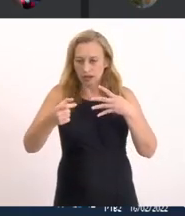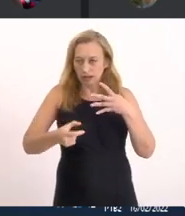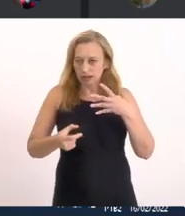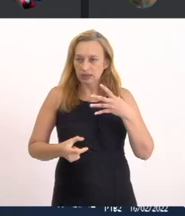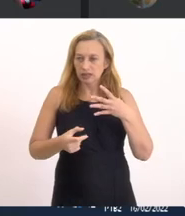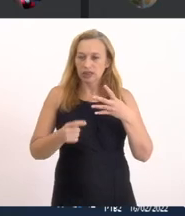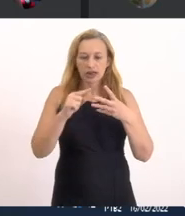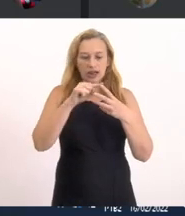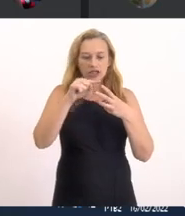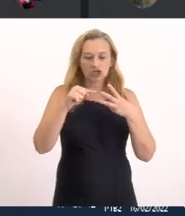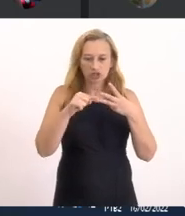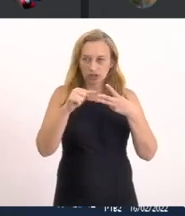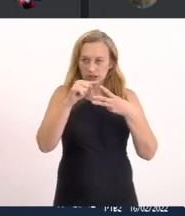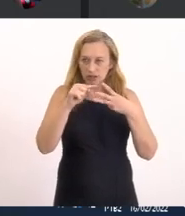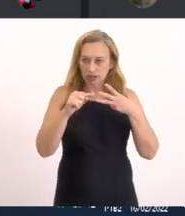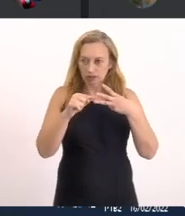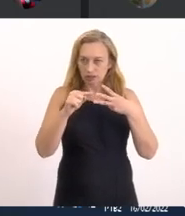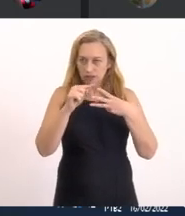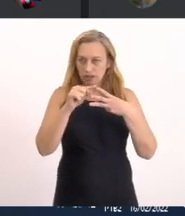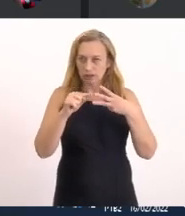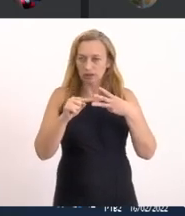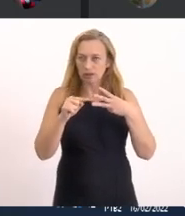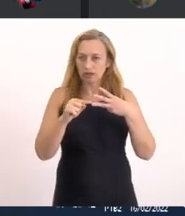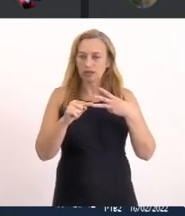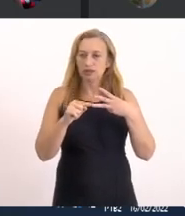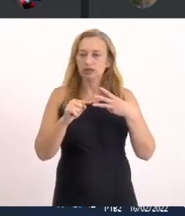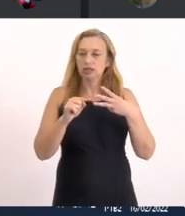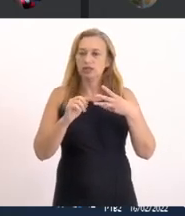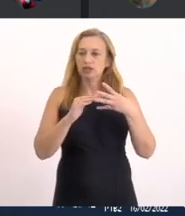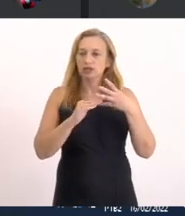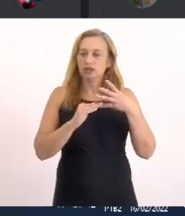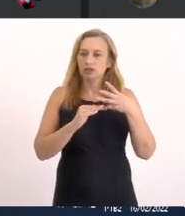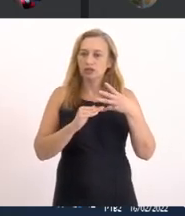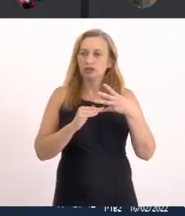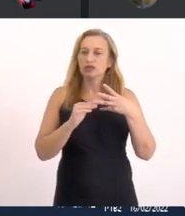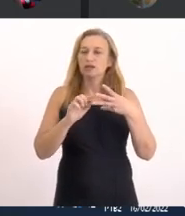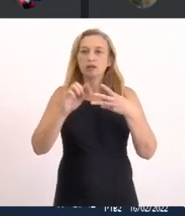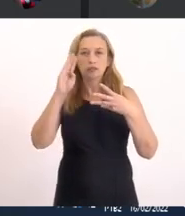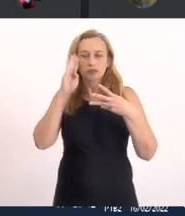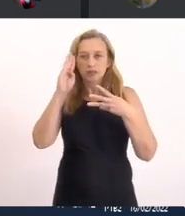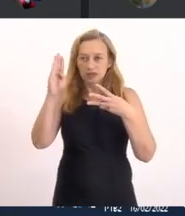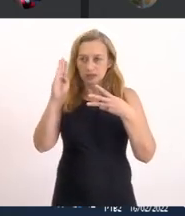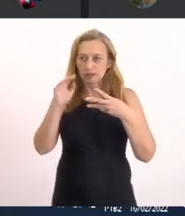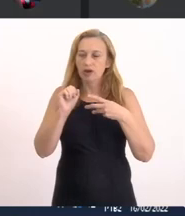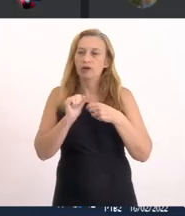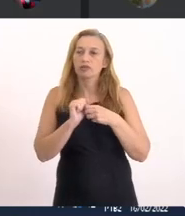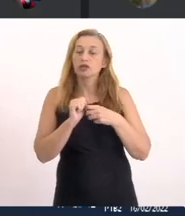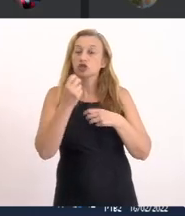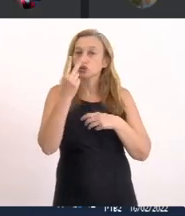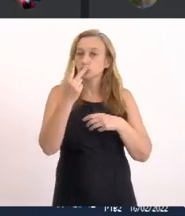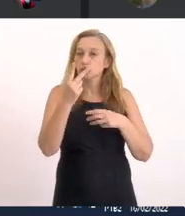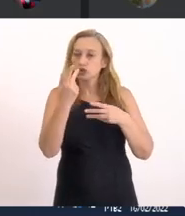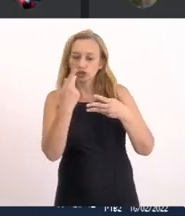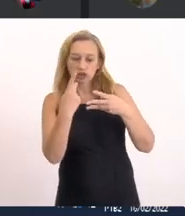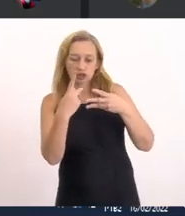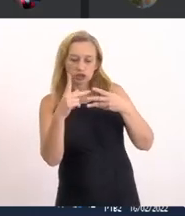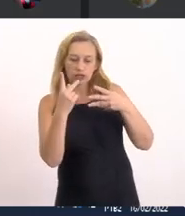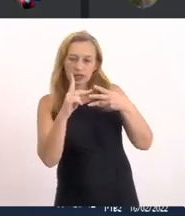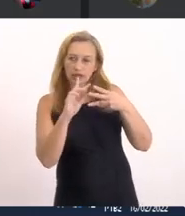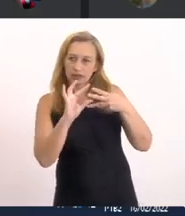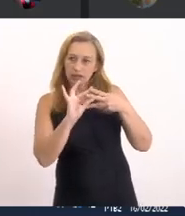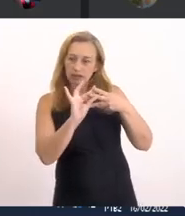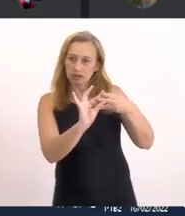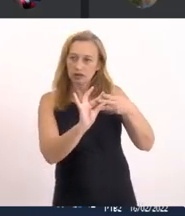Etes Com exceção de Bacaxá São Etes Terciárias Inclusive Duas delas Foram entregues